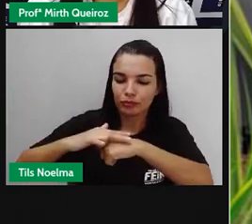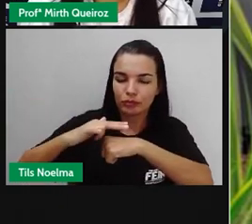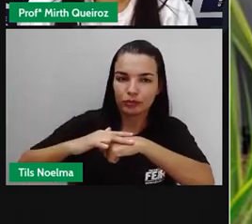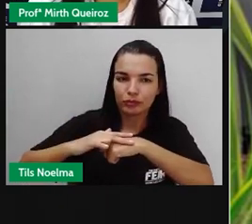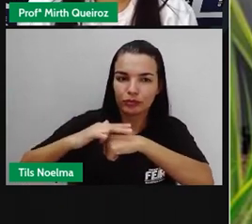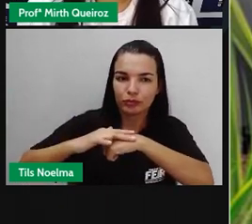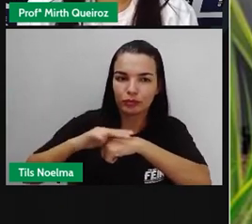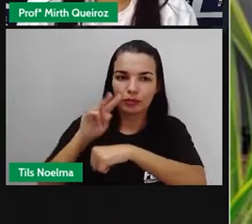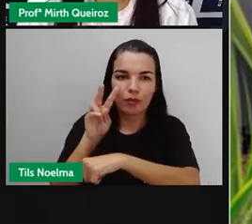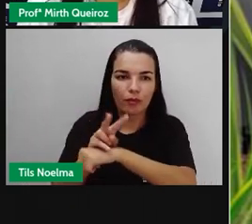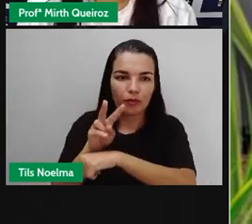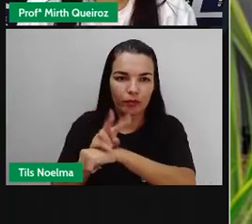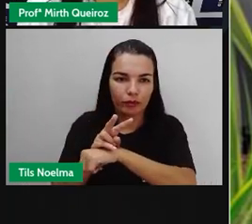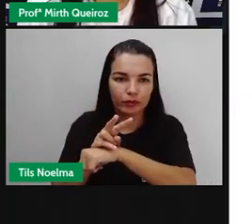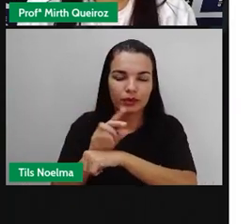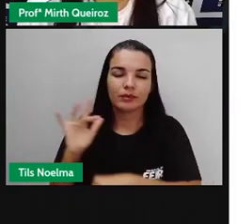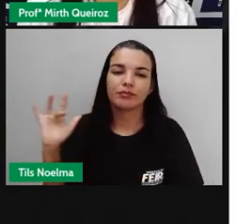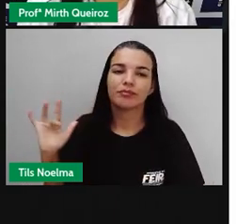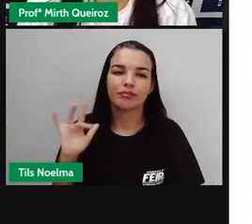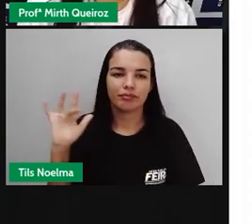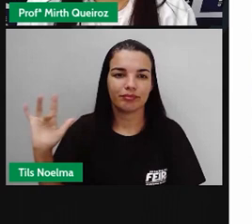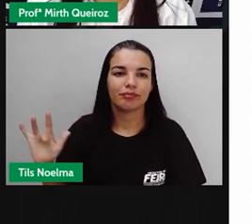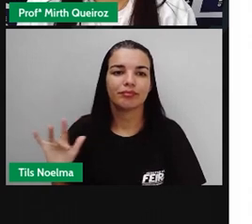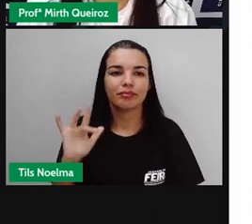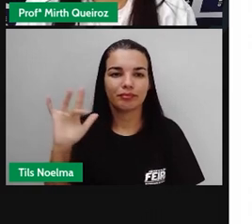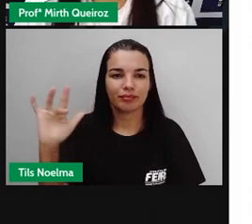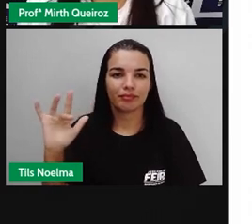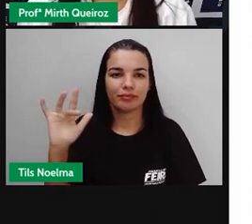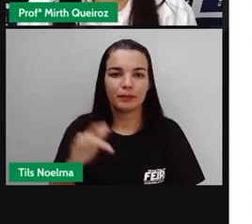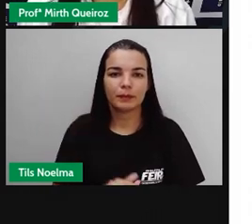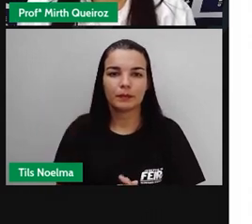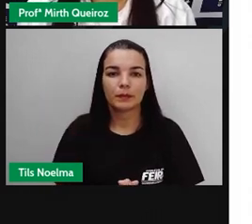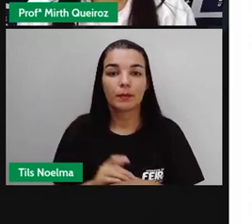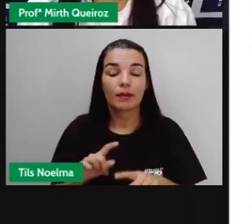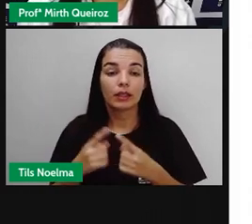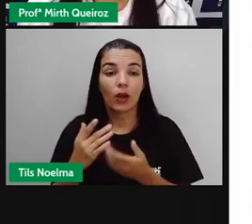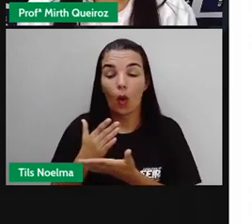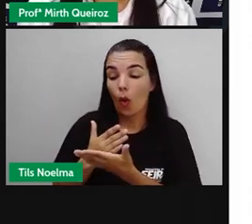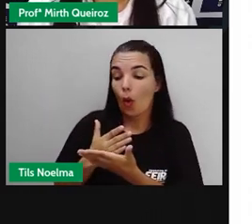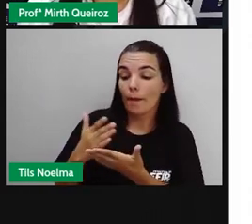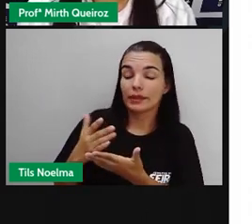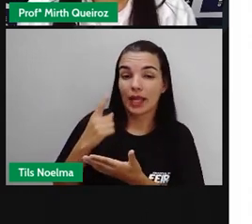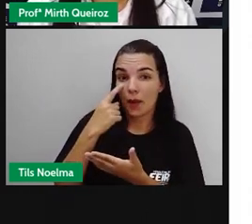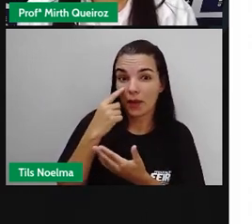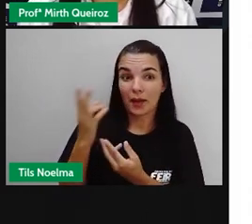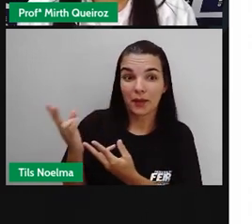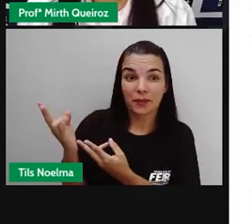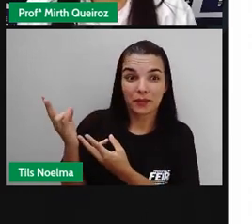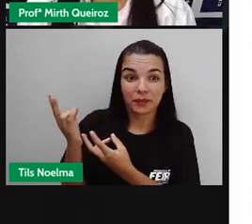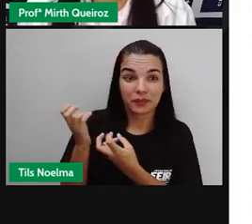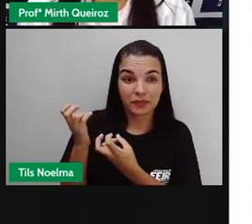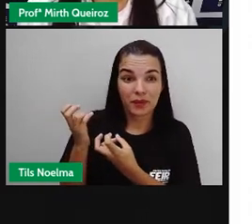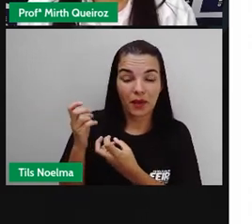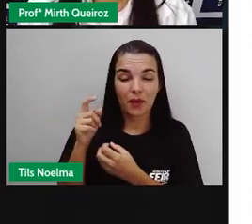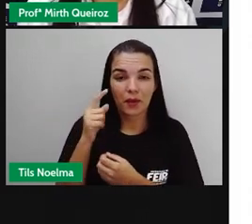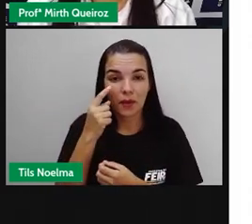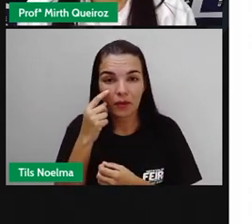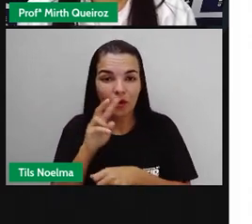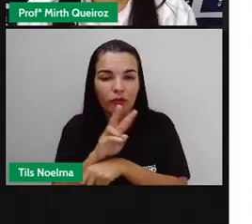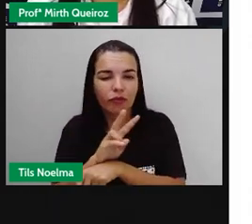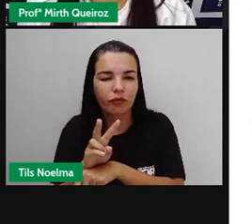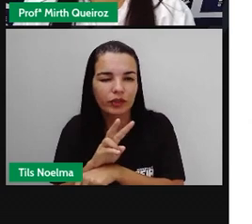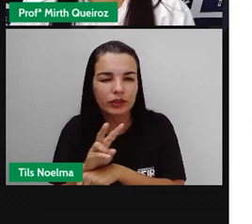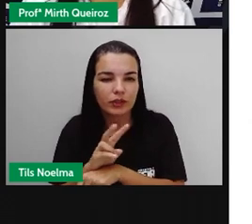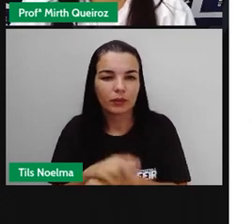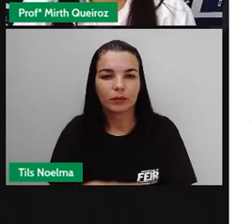como a Aedes aegypti. E para começar, trouxe aqui para vocês um pequeno